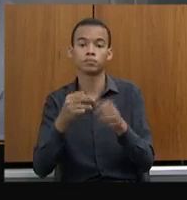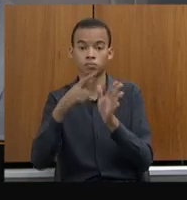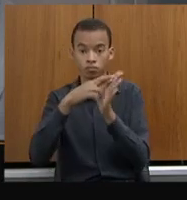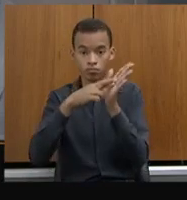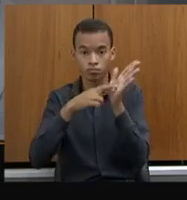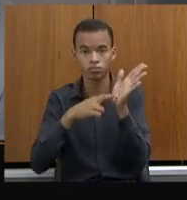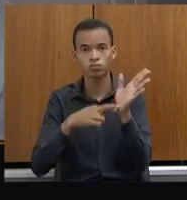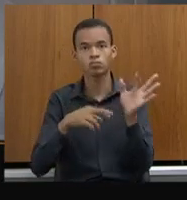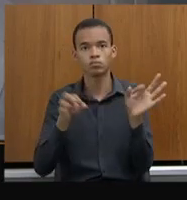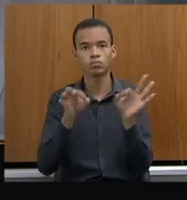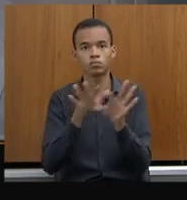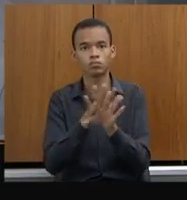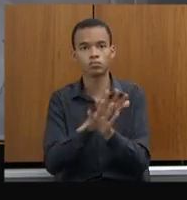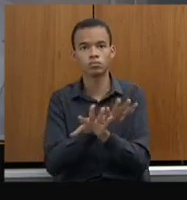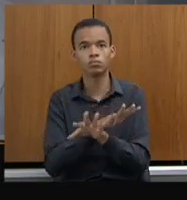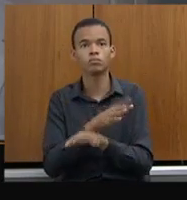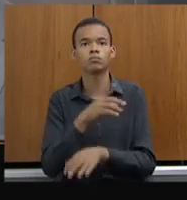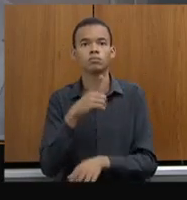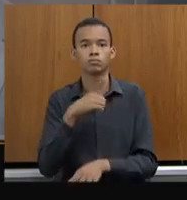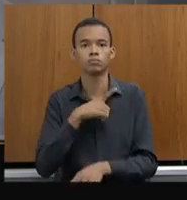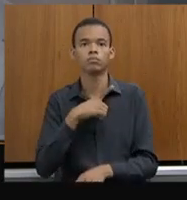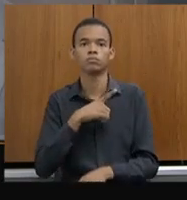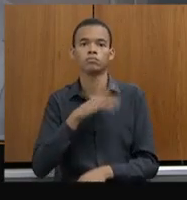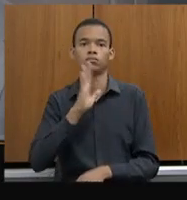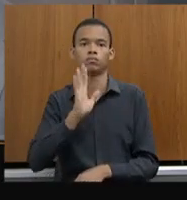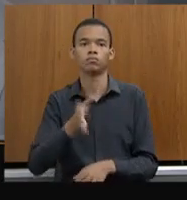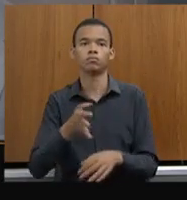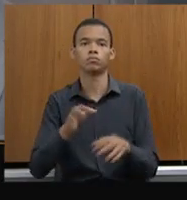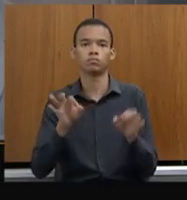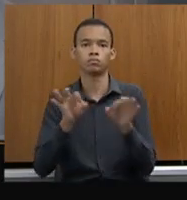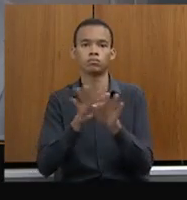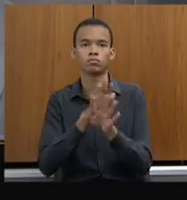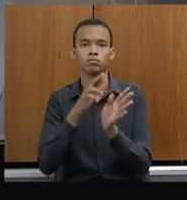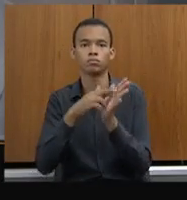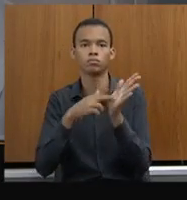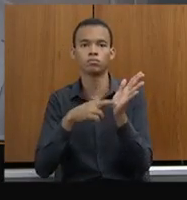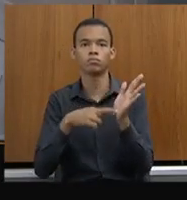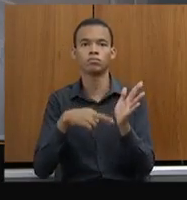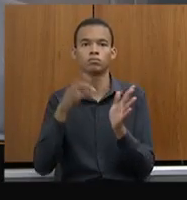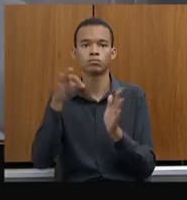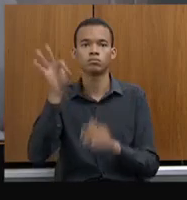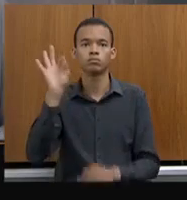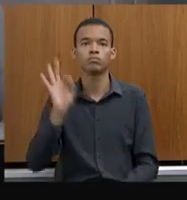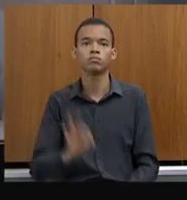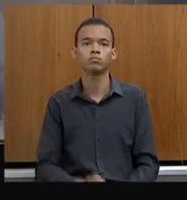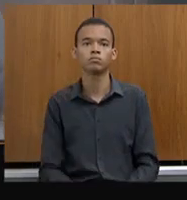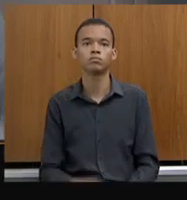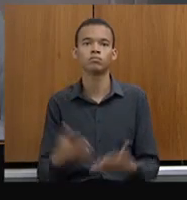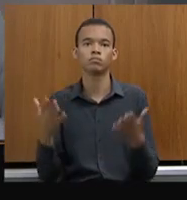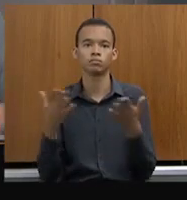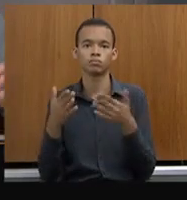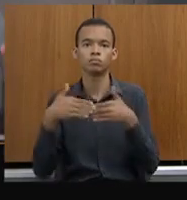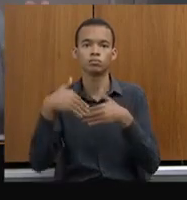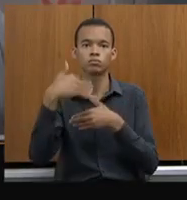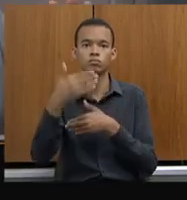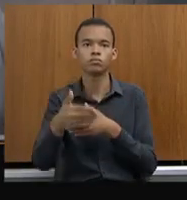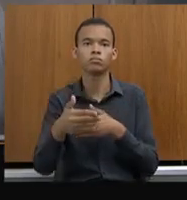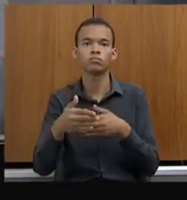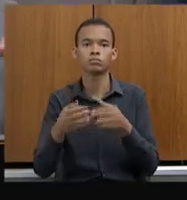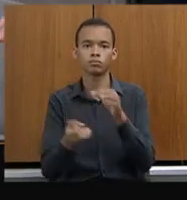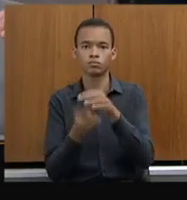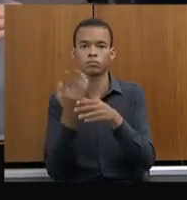faltando ali um assento, mas terminamos a formalização do relatório. Partiremos para a elaboração de norma. Isso traz para nós